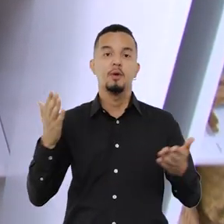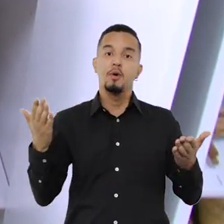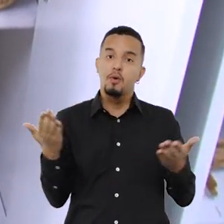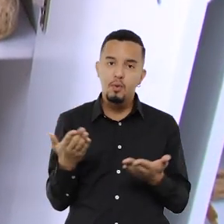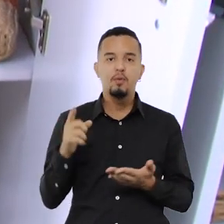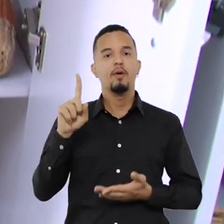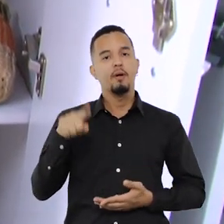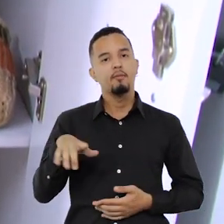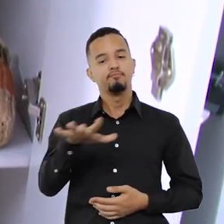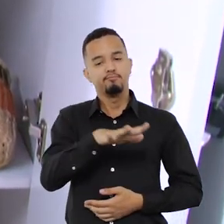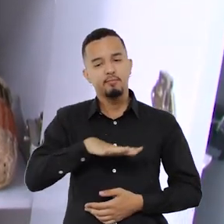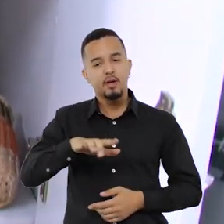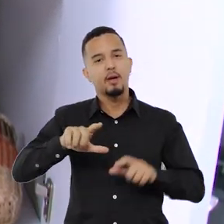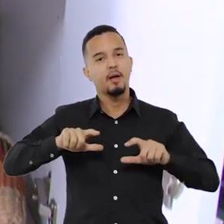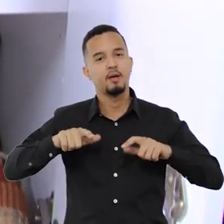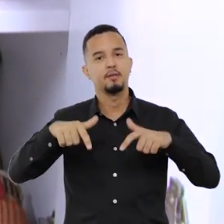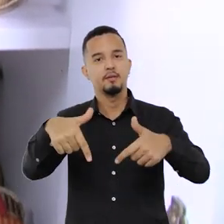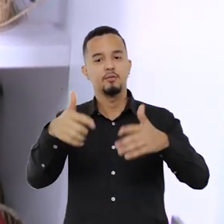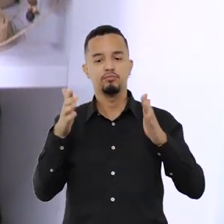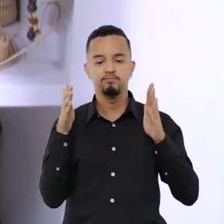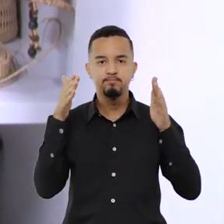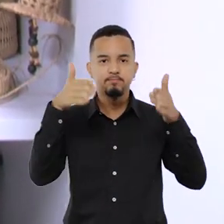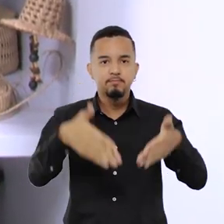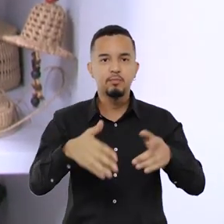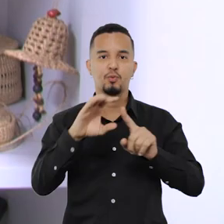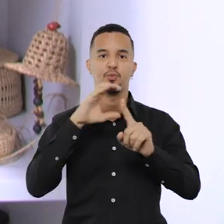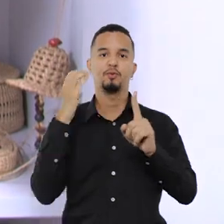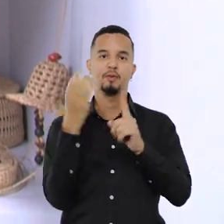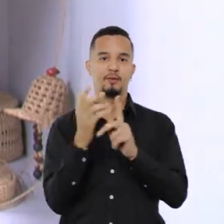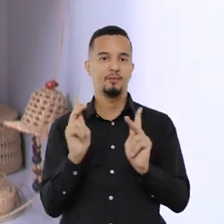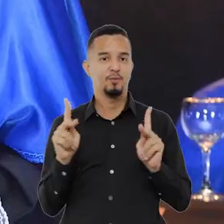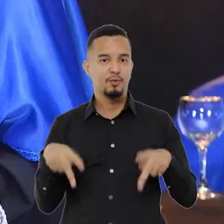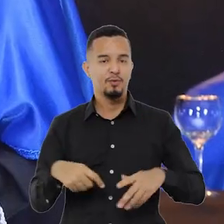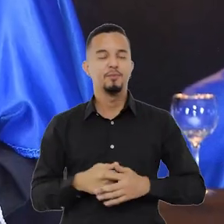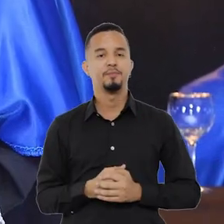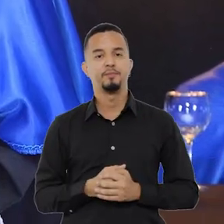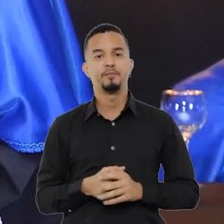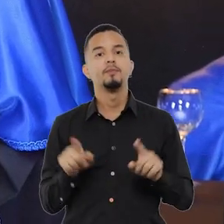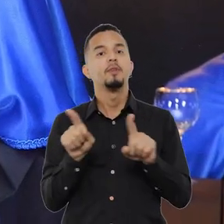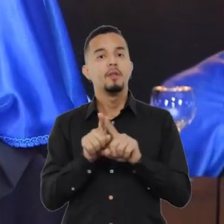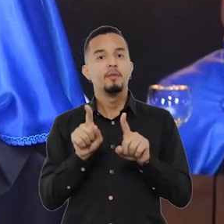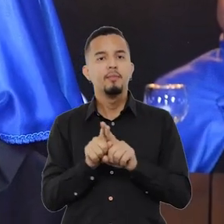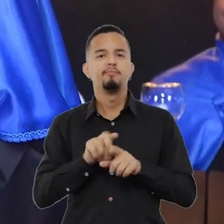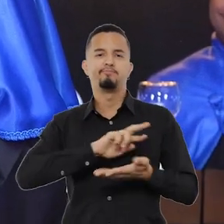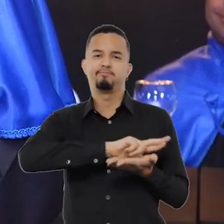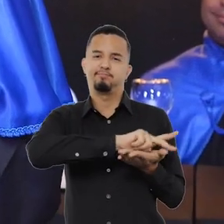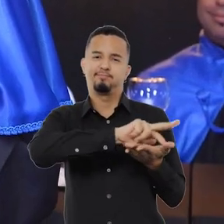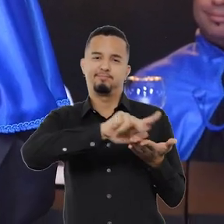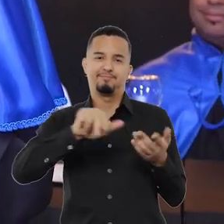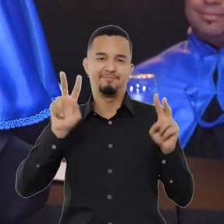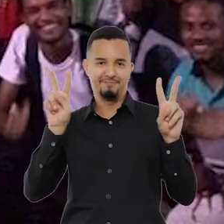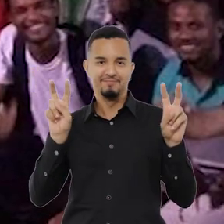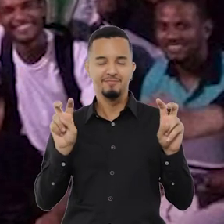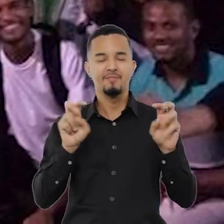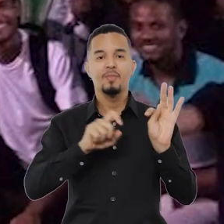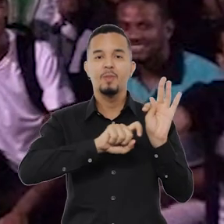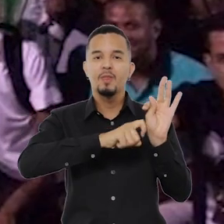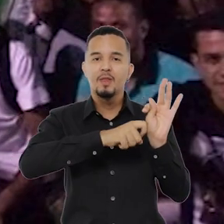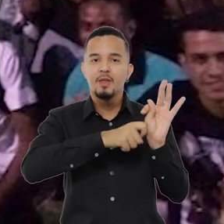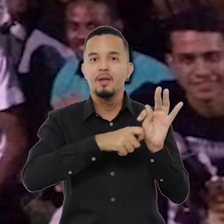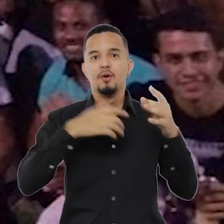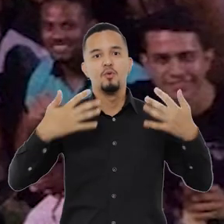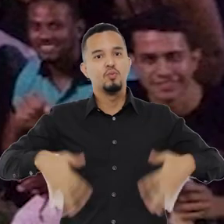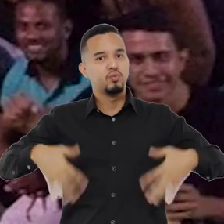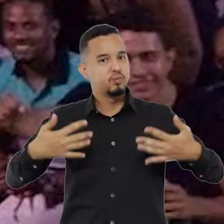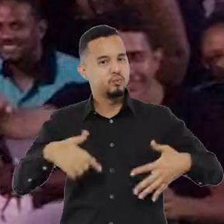é um espaço de ações voltadas para a comunidade portuense. E quando falamos em diversidade, o Campus de Porto